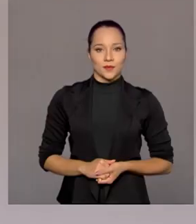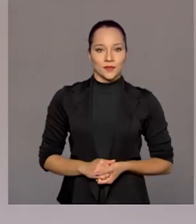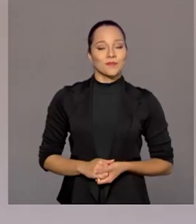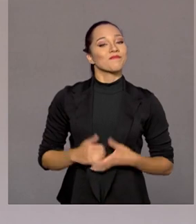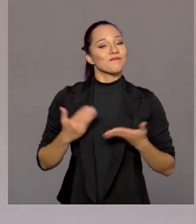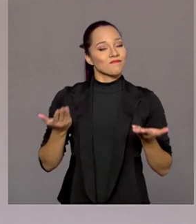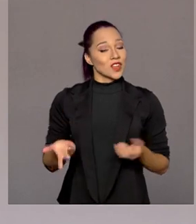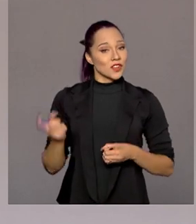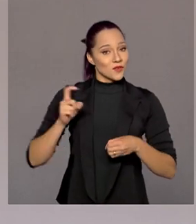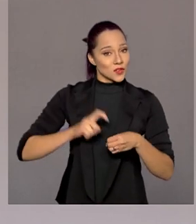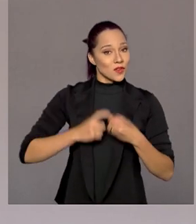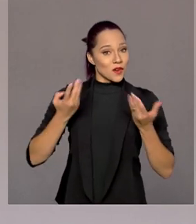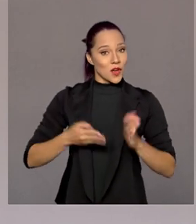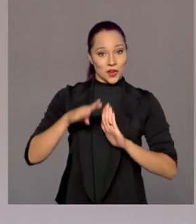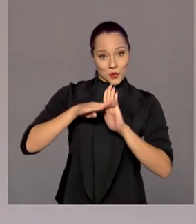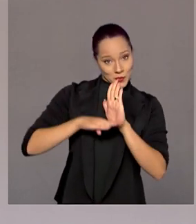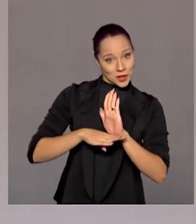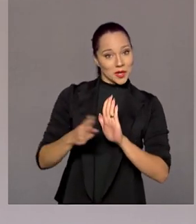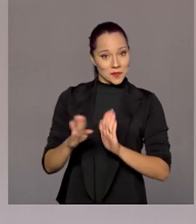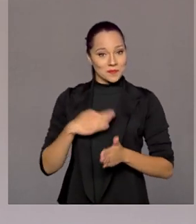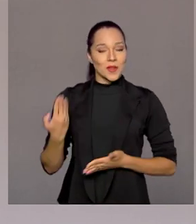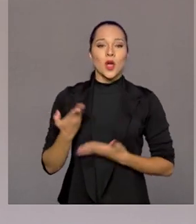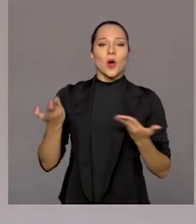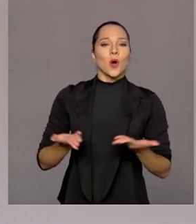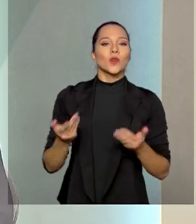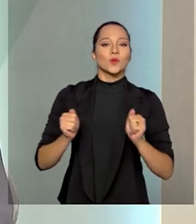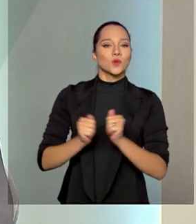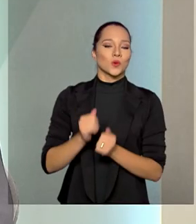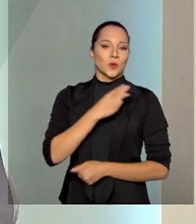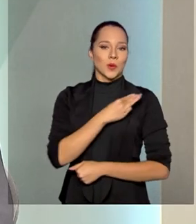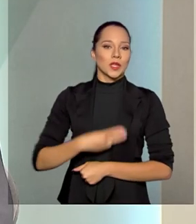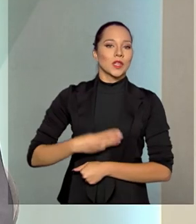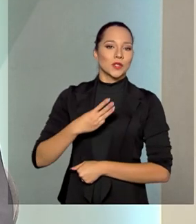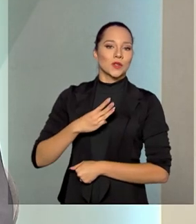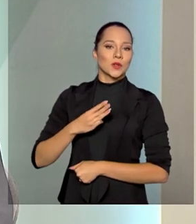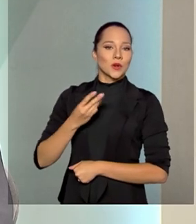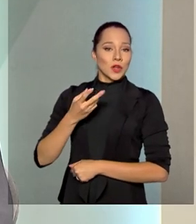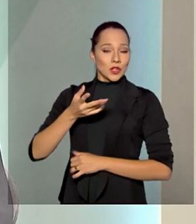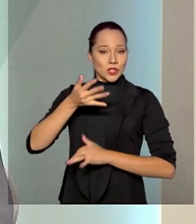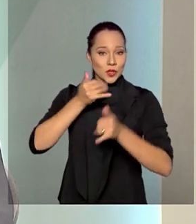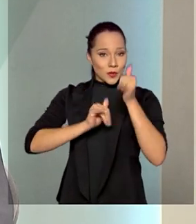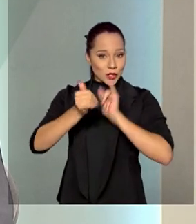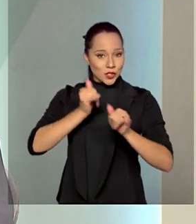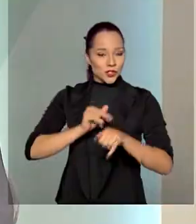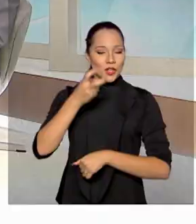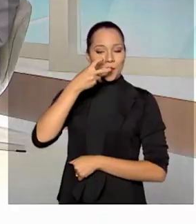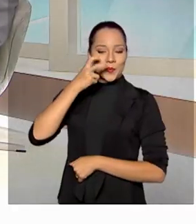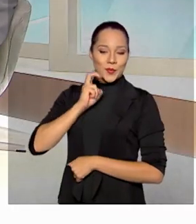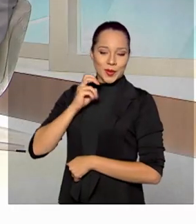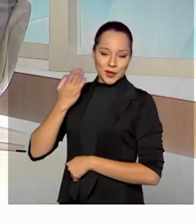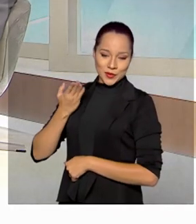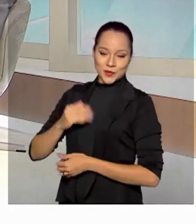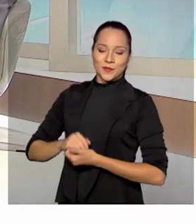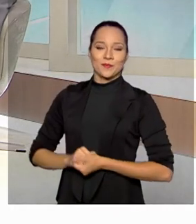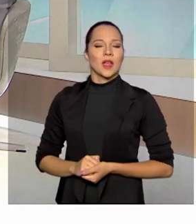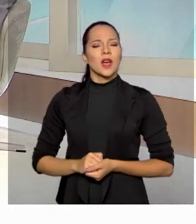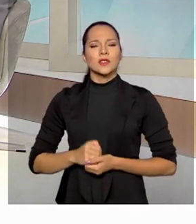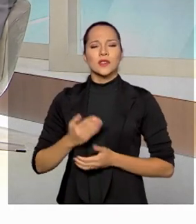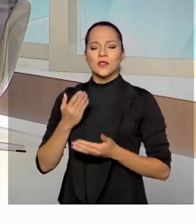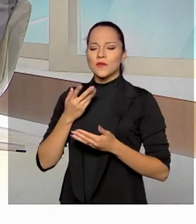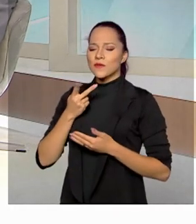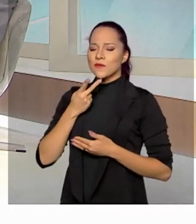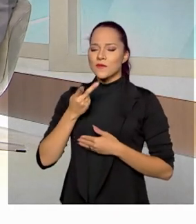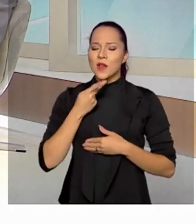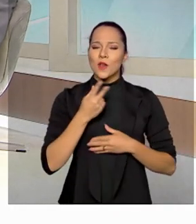Estamos de volta com o Brasil em Pauta, hoje com o ministro de Minas e Energia, Bento Albuquerque. Ministro, a gente falou bastante sobre a